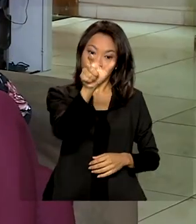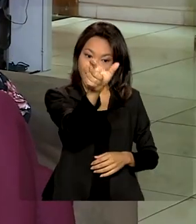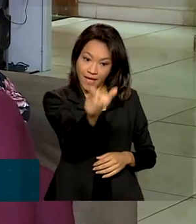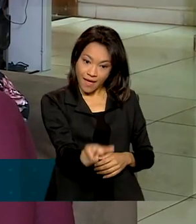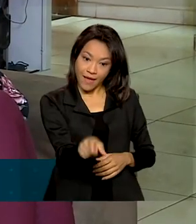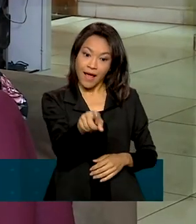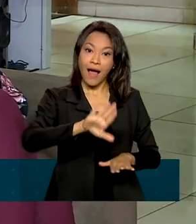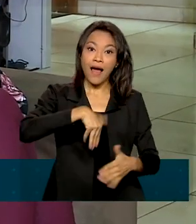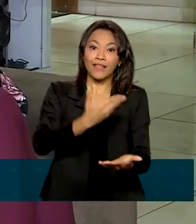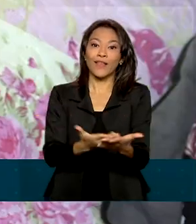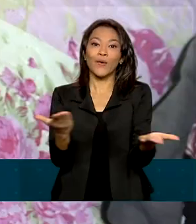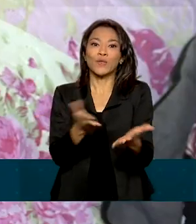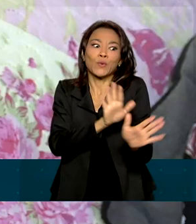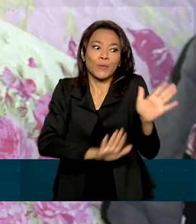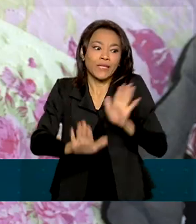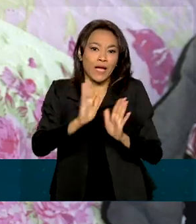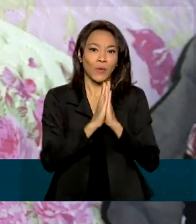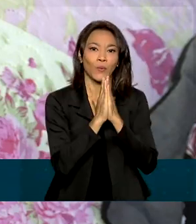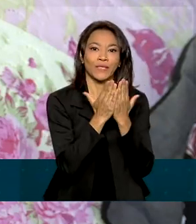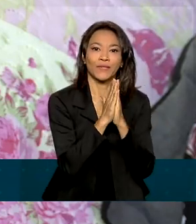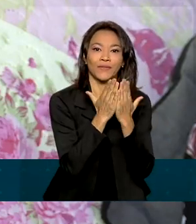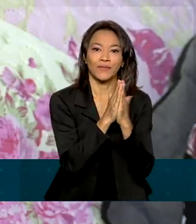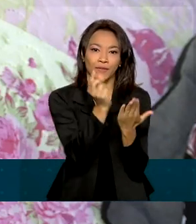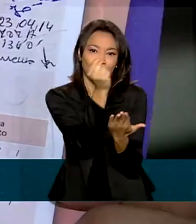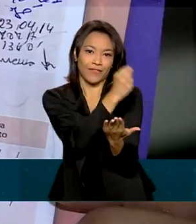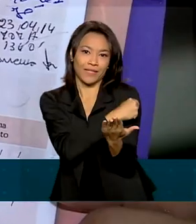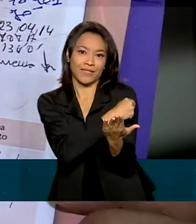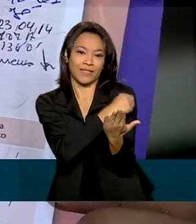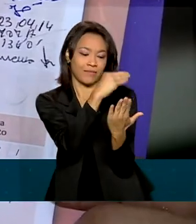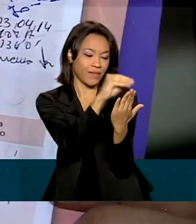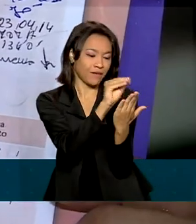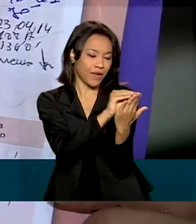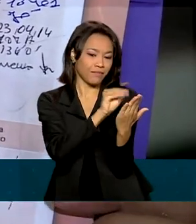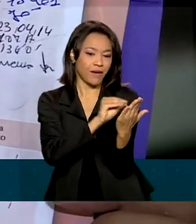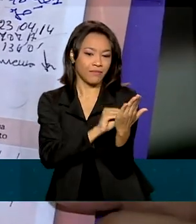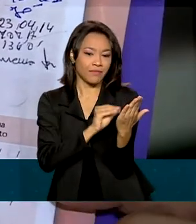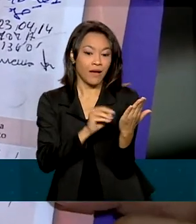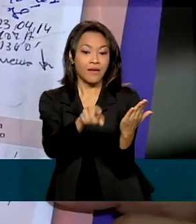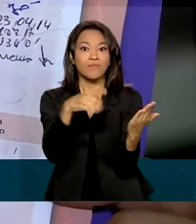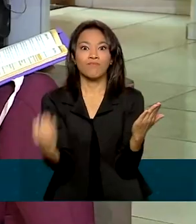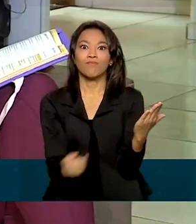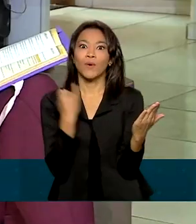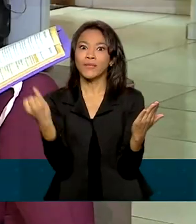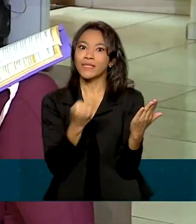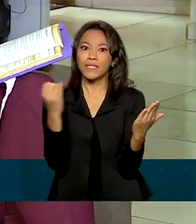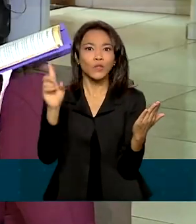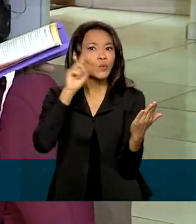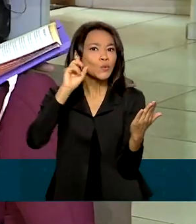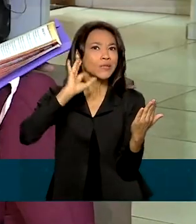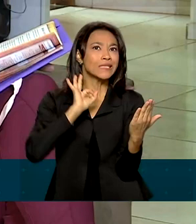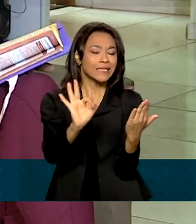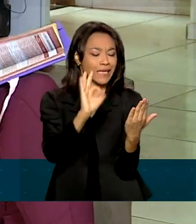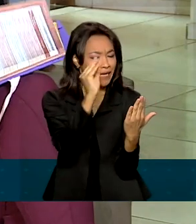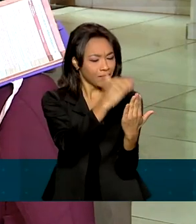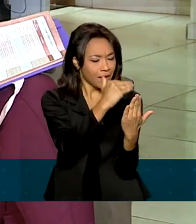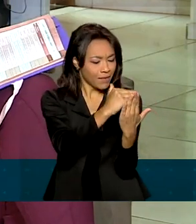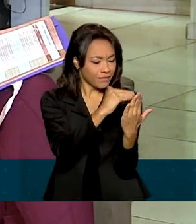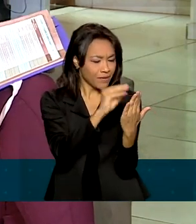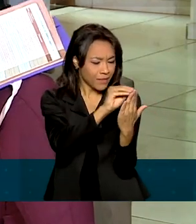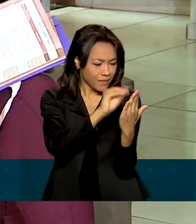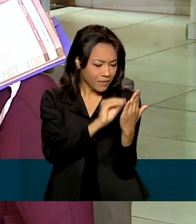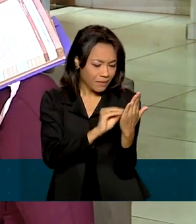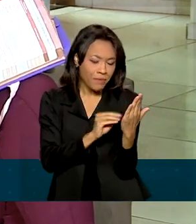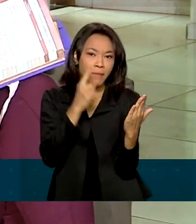maior cuidado com a Caderneta da Roberta, de 9 anos. É que ela sabe a importância de manter todas as informações atualizadas